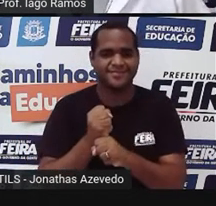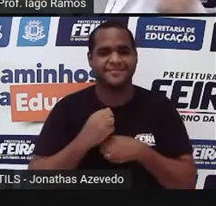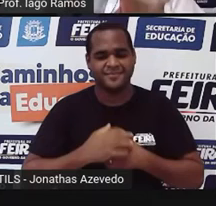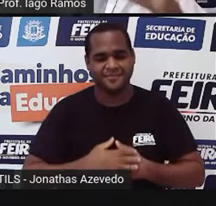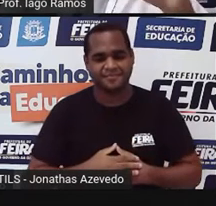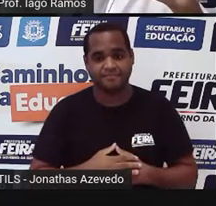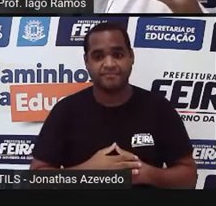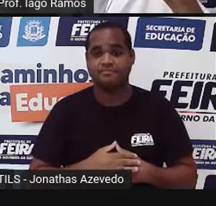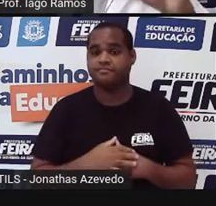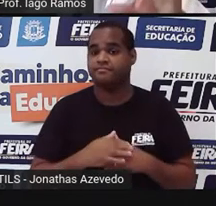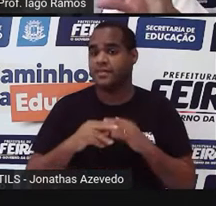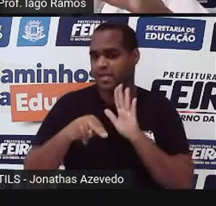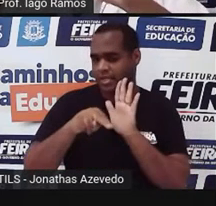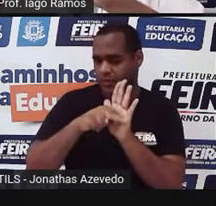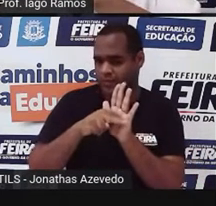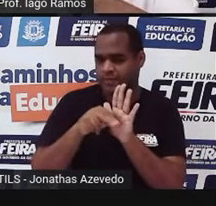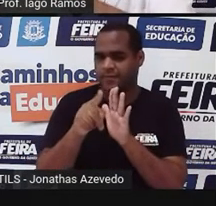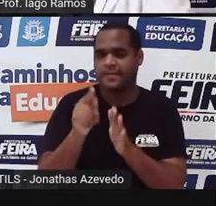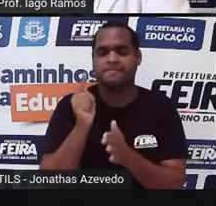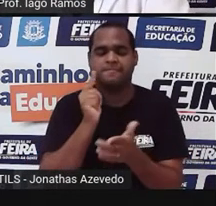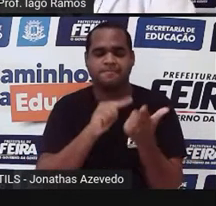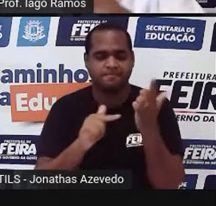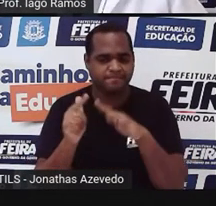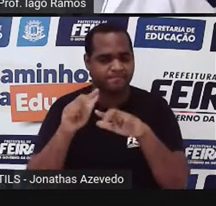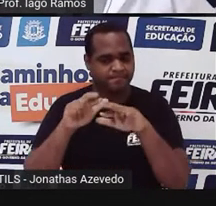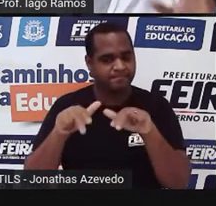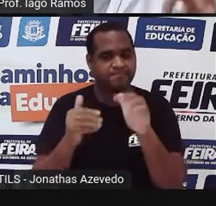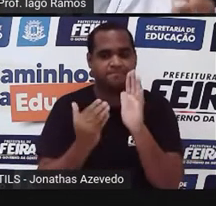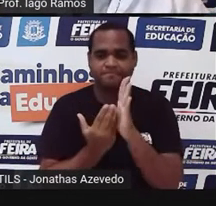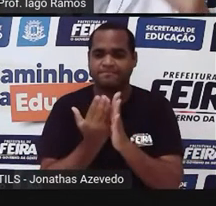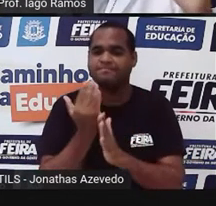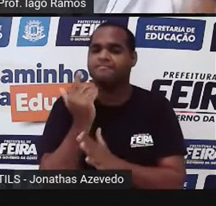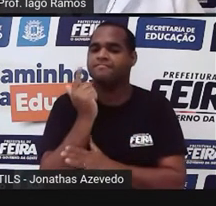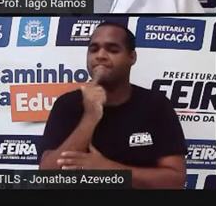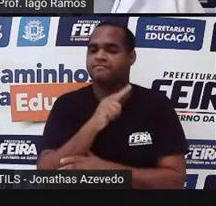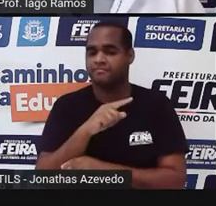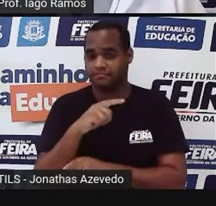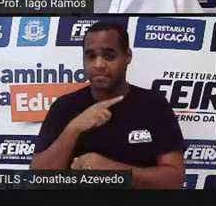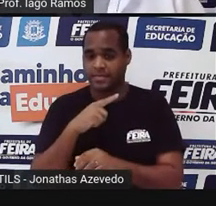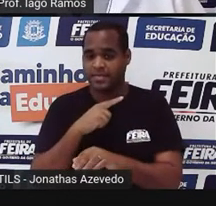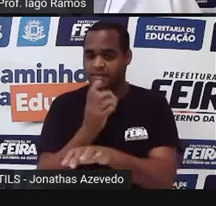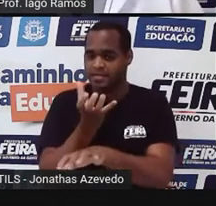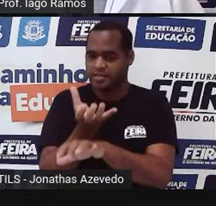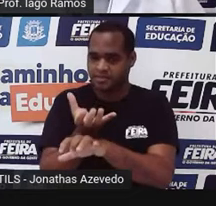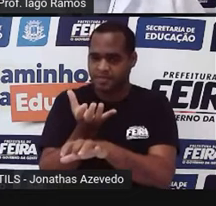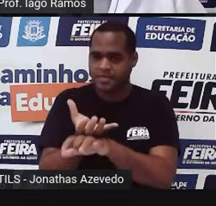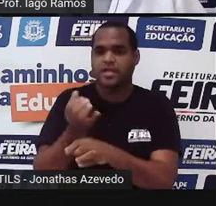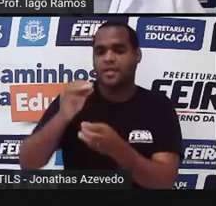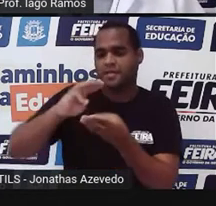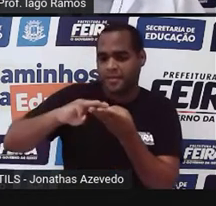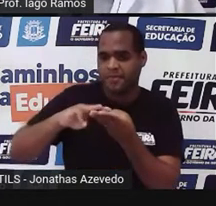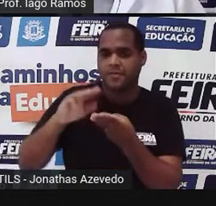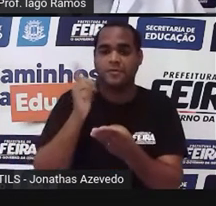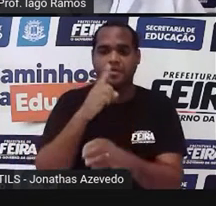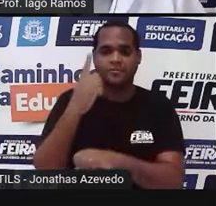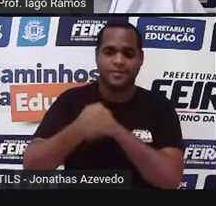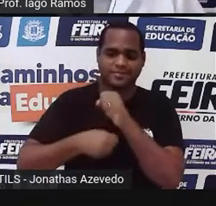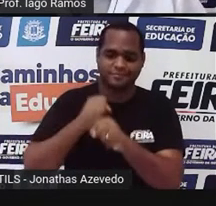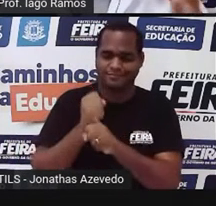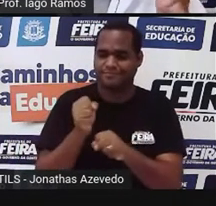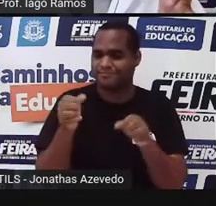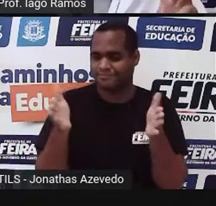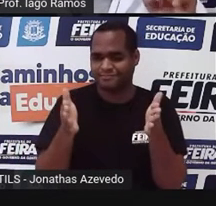As notas que você conseguiu alcançar na matéria, na disciplina de matemática durante um ano letivo, tá?